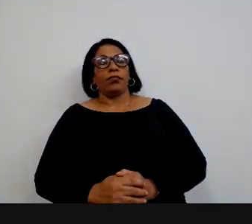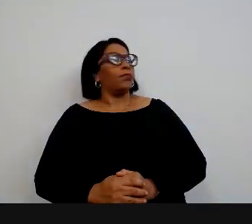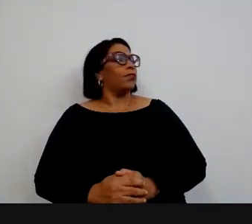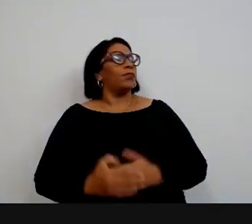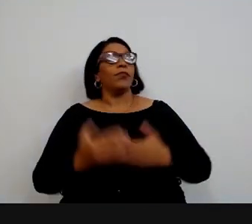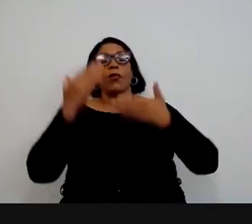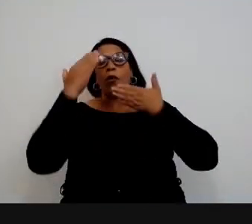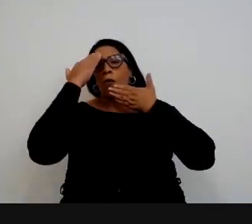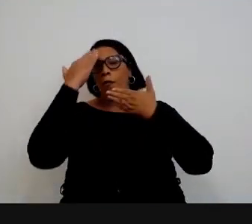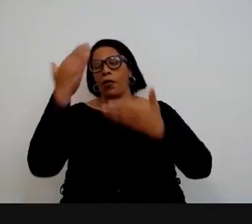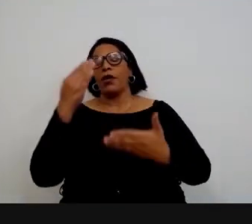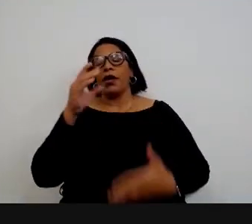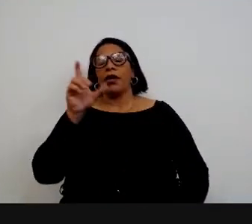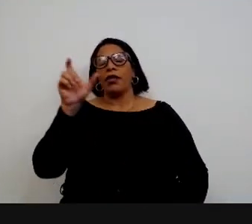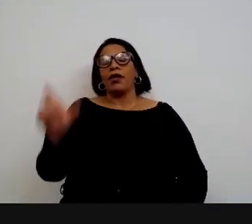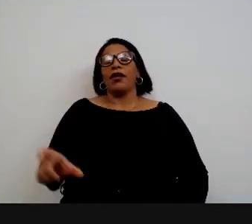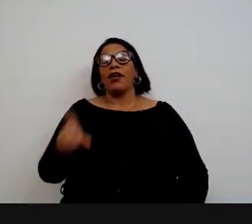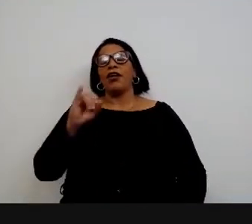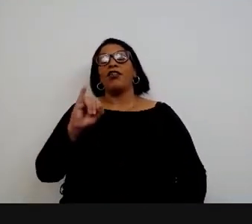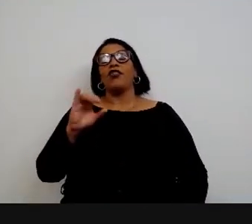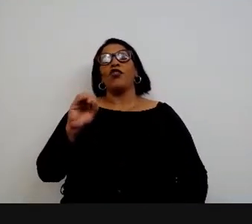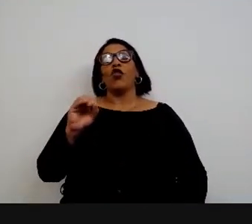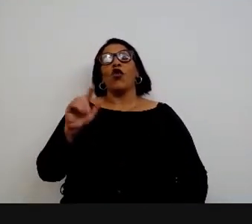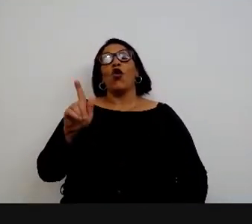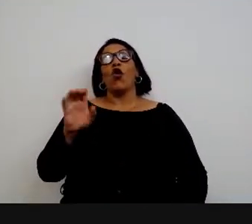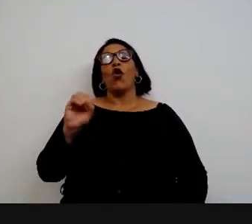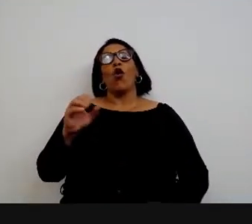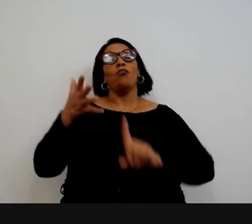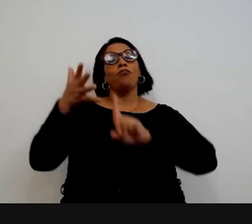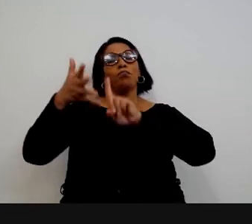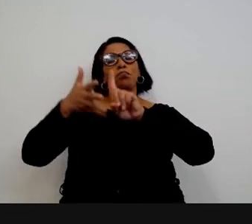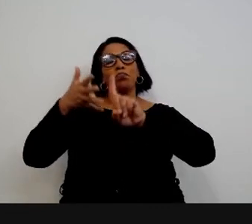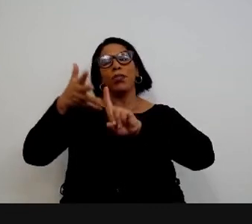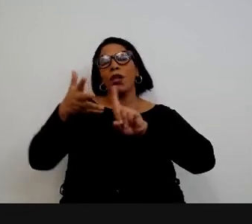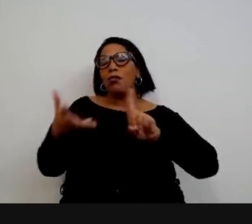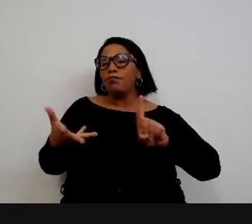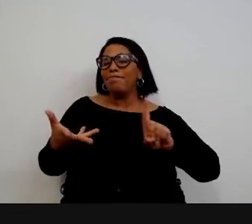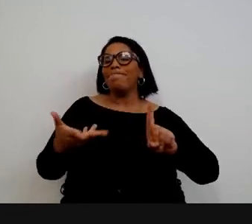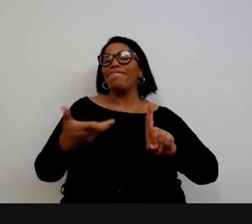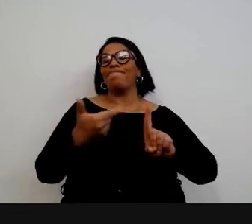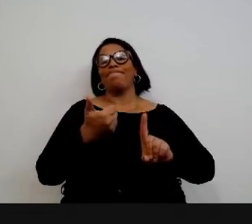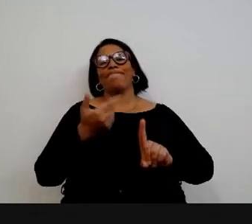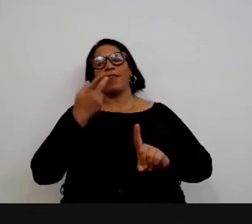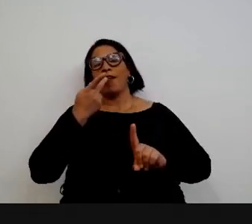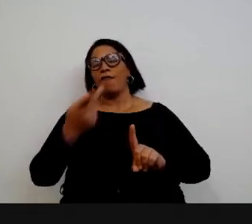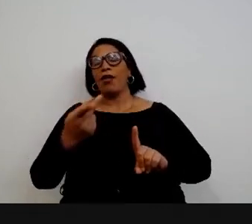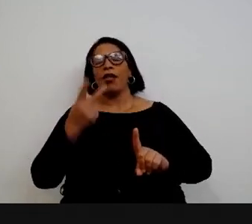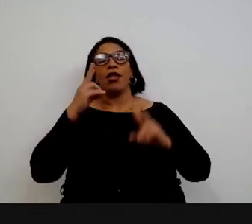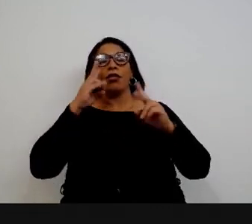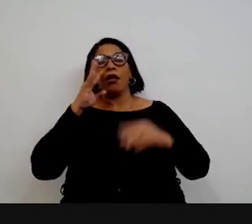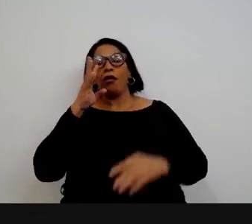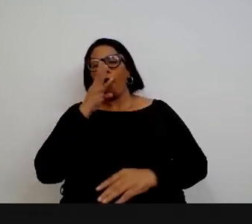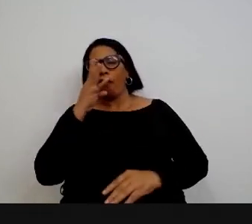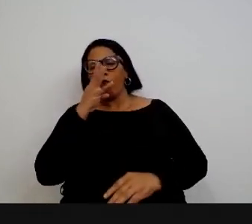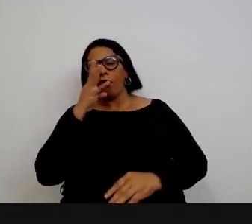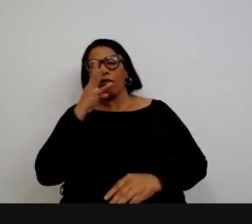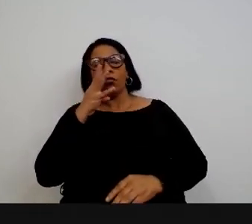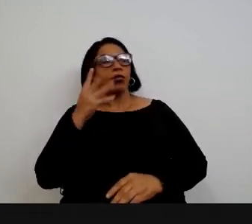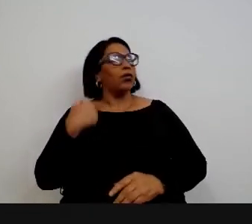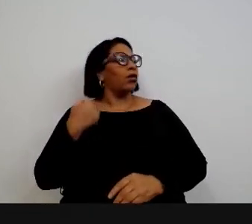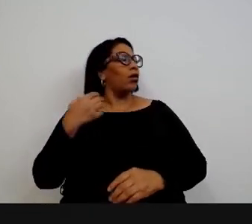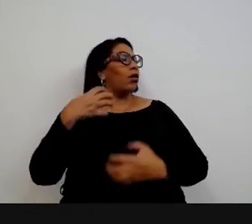diogo obrigado pela brilhante palestra que você trouxe para a gente confesso que eu fiquei olhando assistindo e